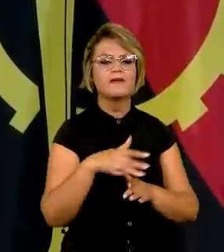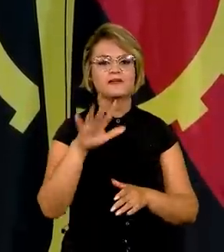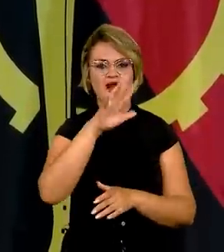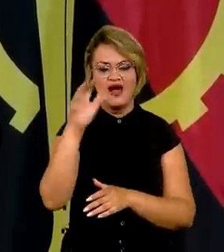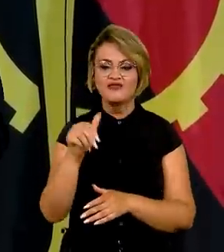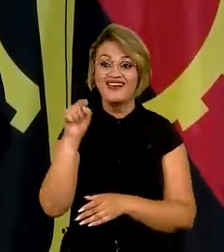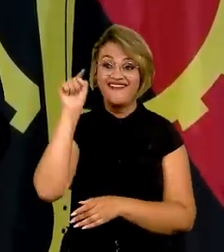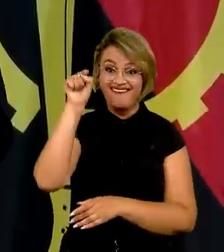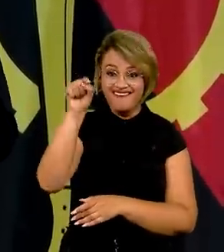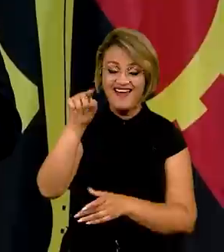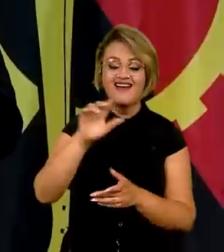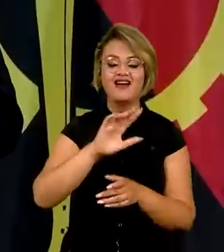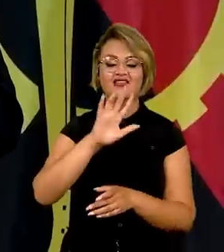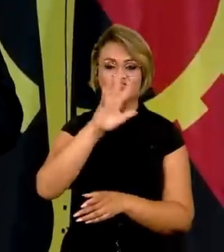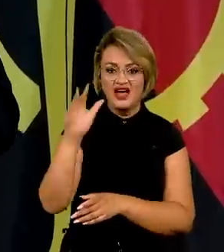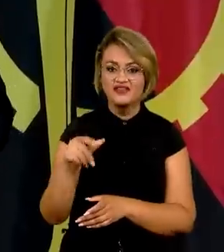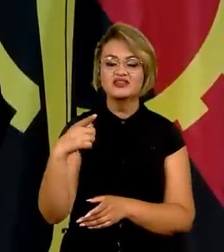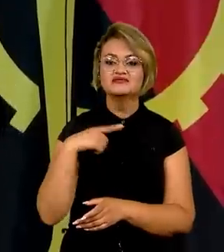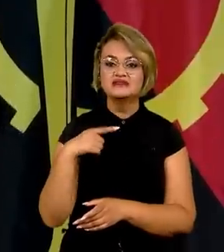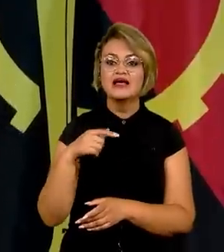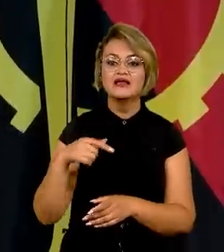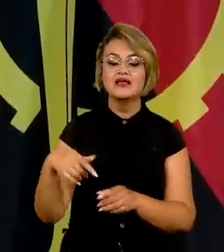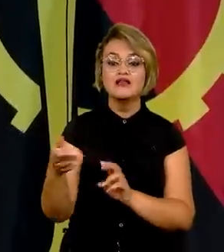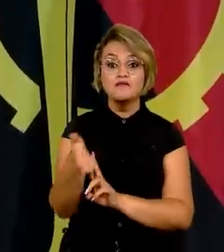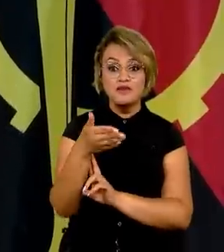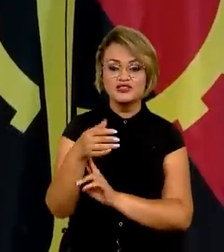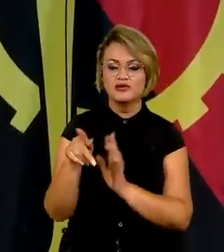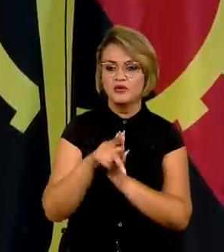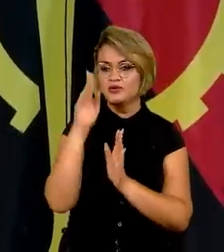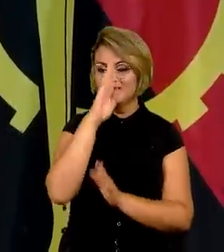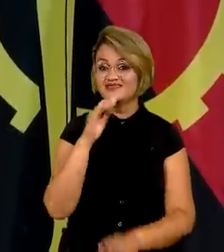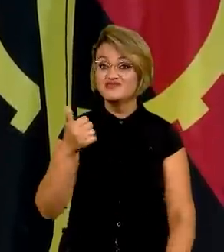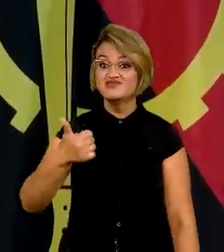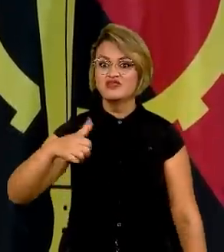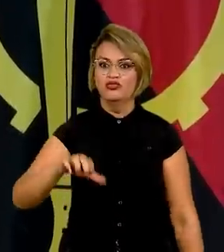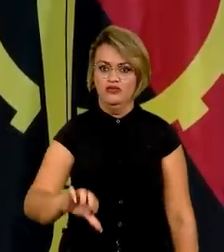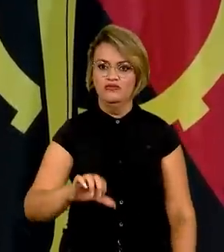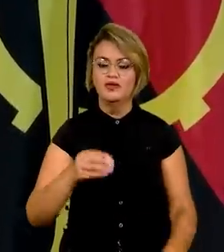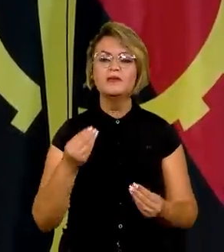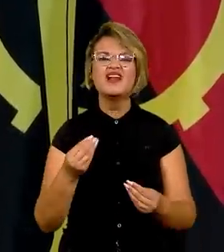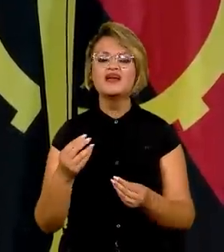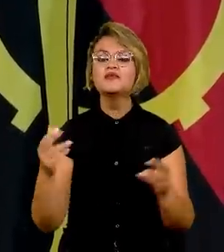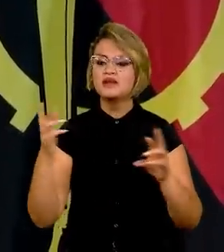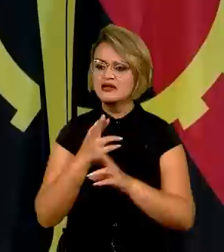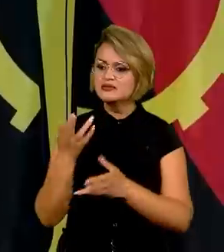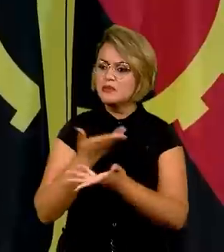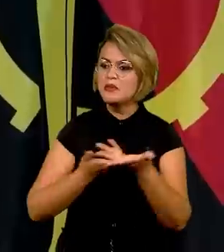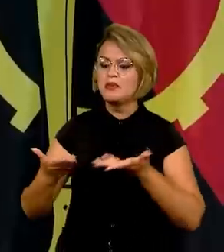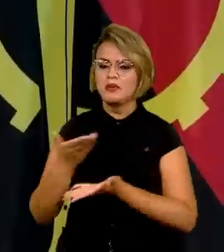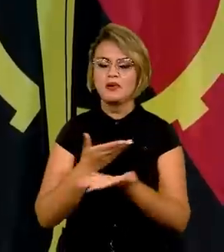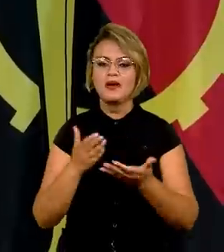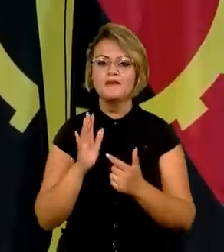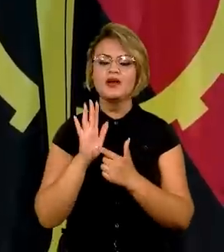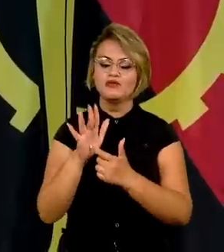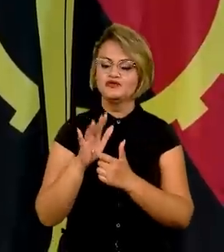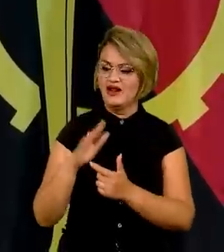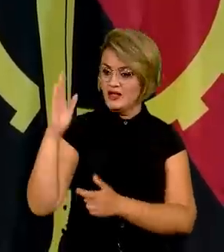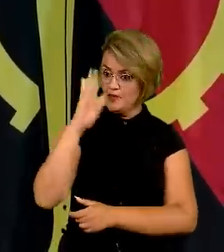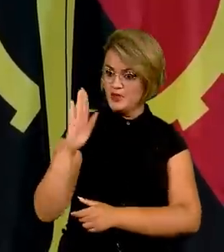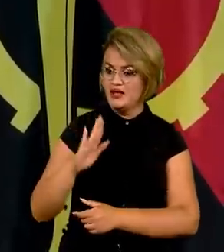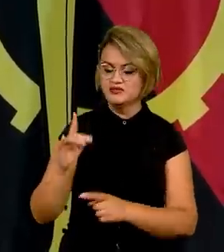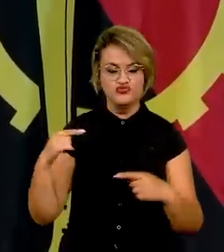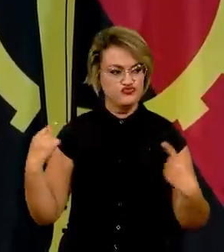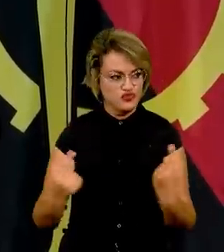novas no continente africano. Tentamos estabelecer uma política de mostrar que um país grande como o Brasil